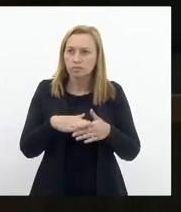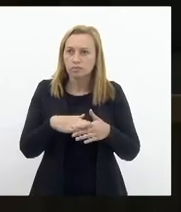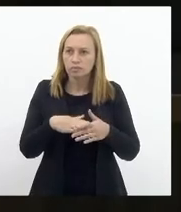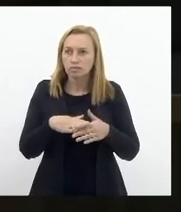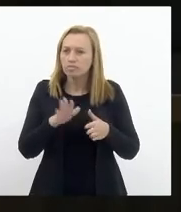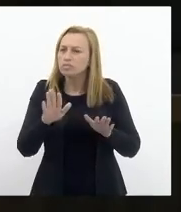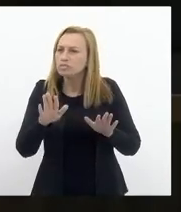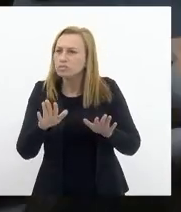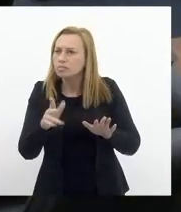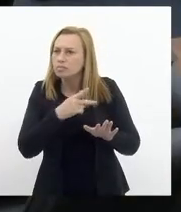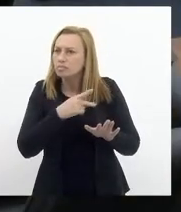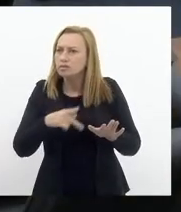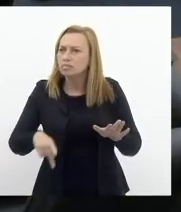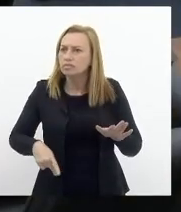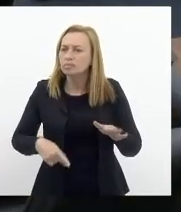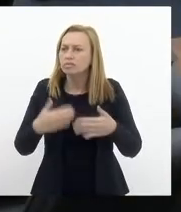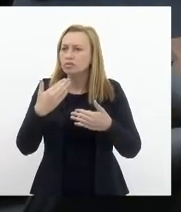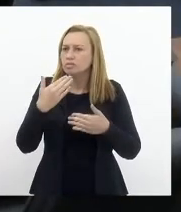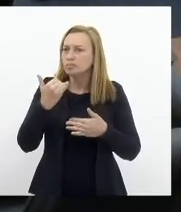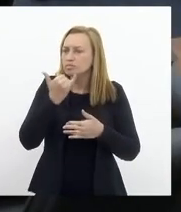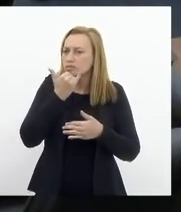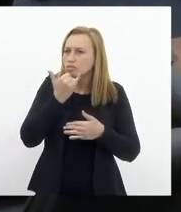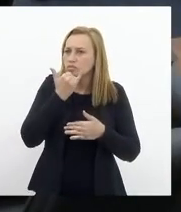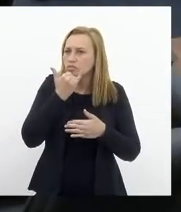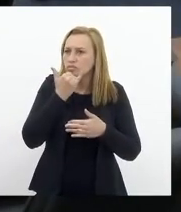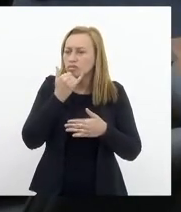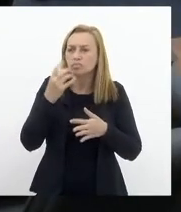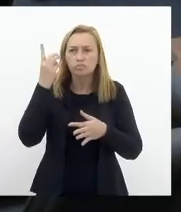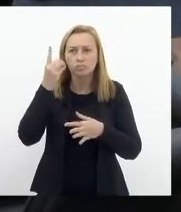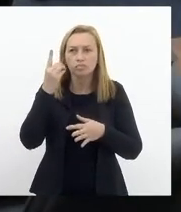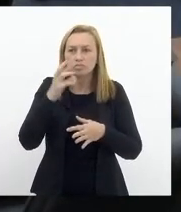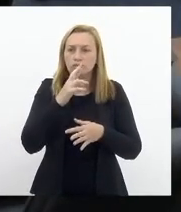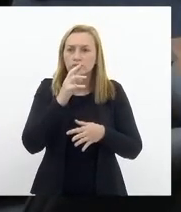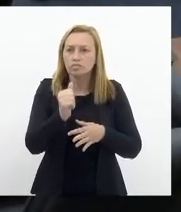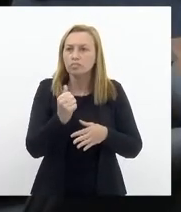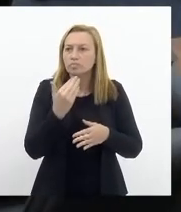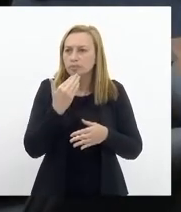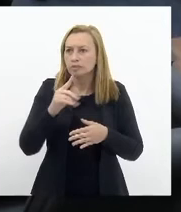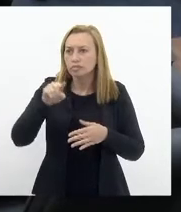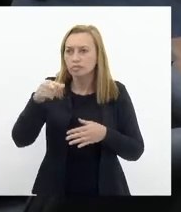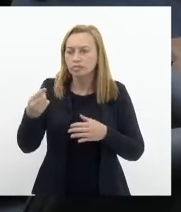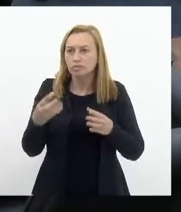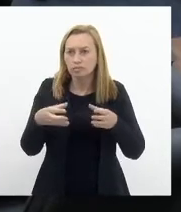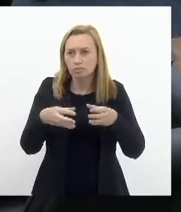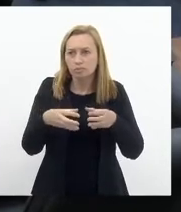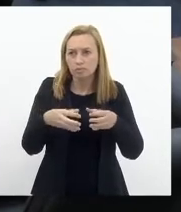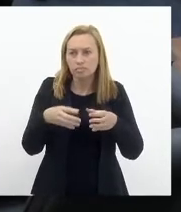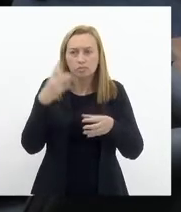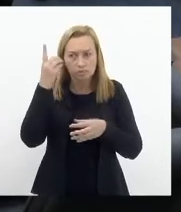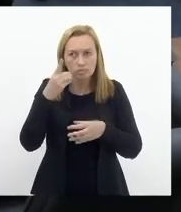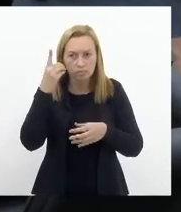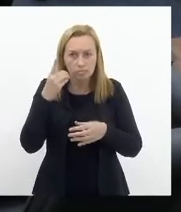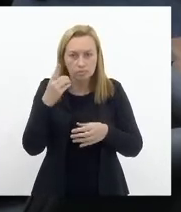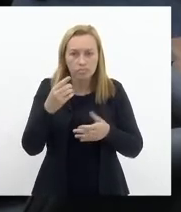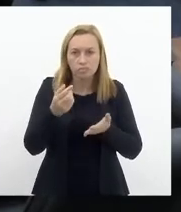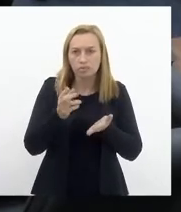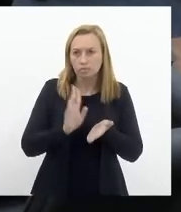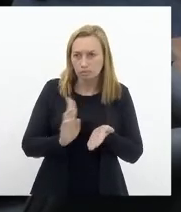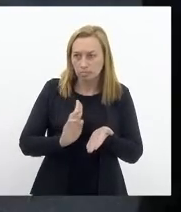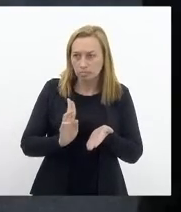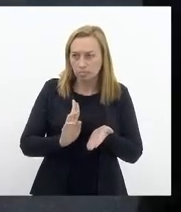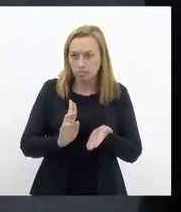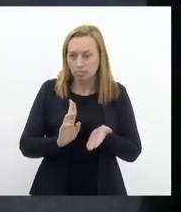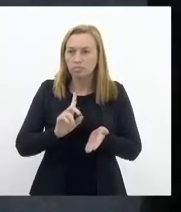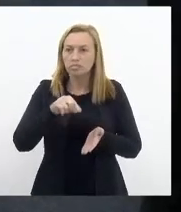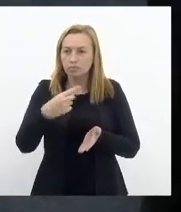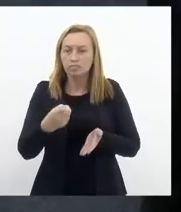Presidente, me desculpe, desculpe, deputado Rodrigo. Eu queria solicitar aos deputados, depois que, os que estiverem inscritos, depois do